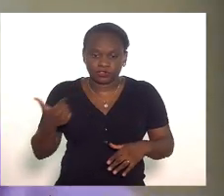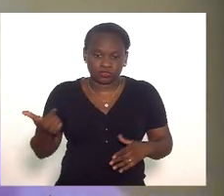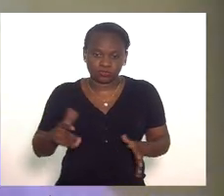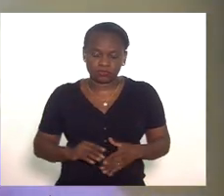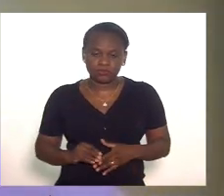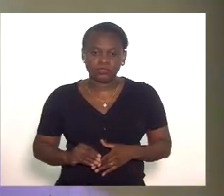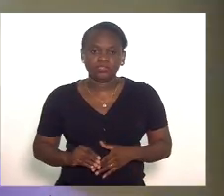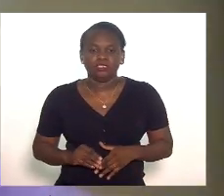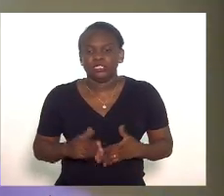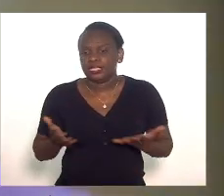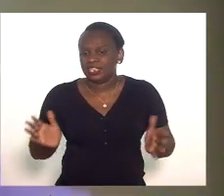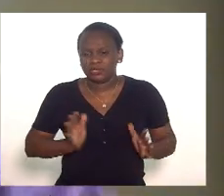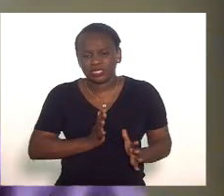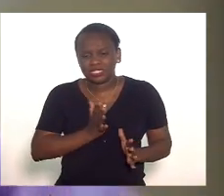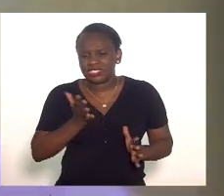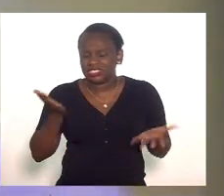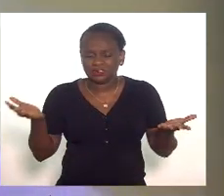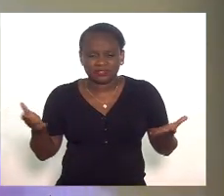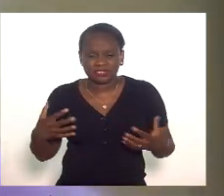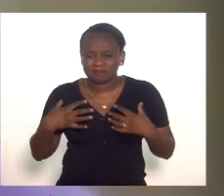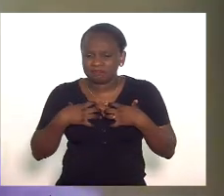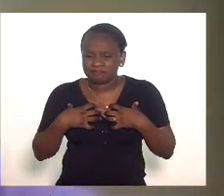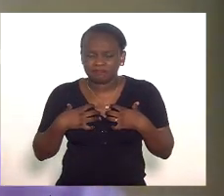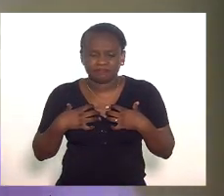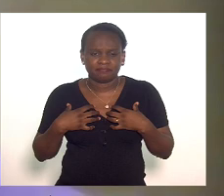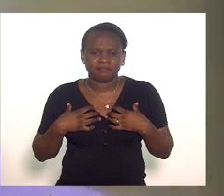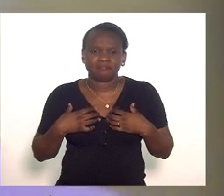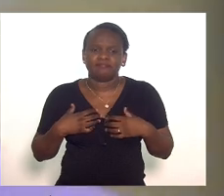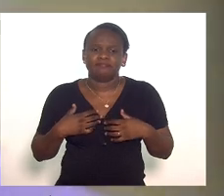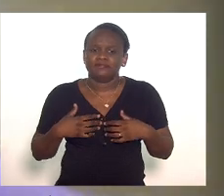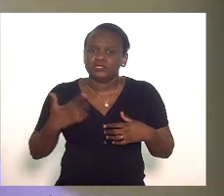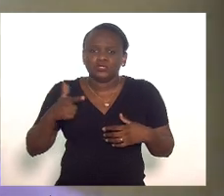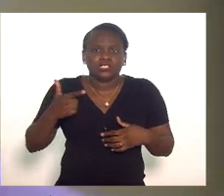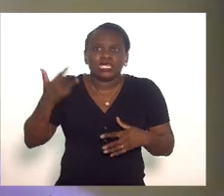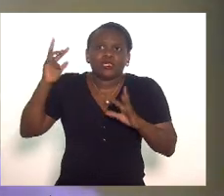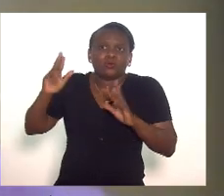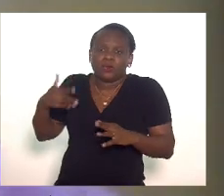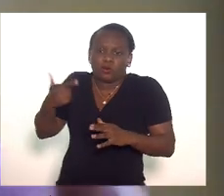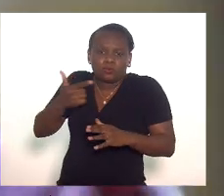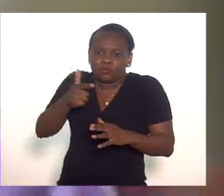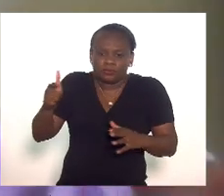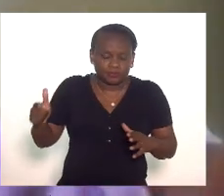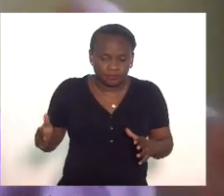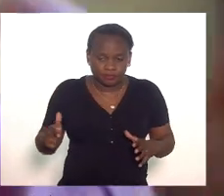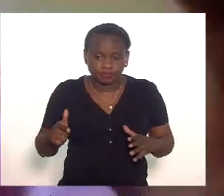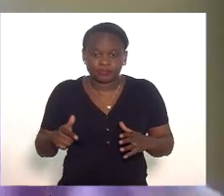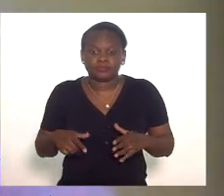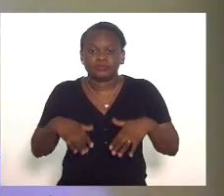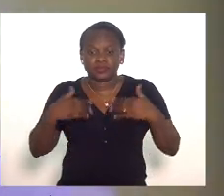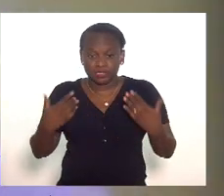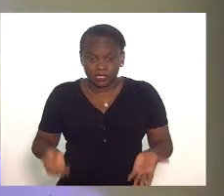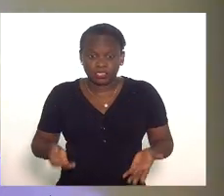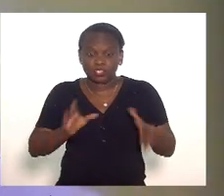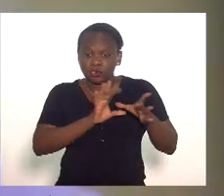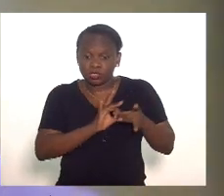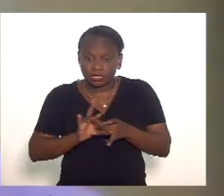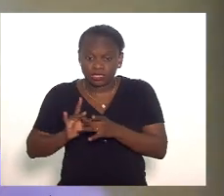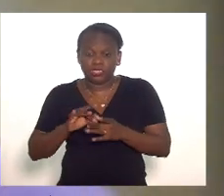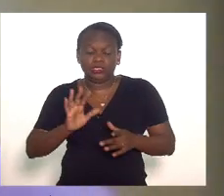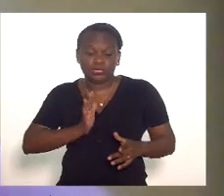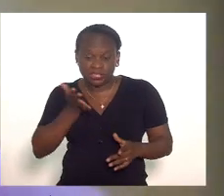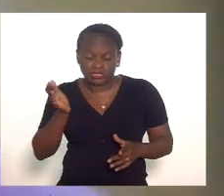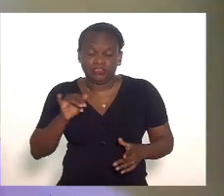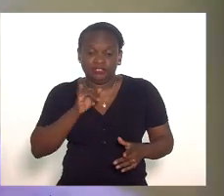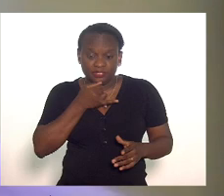tragédia absolutamente sem precedente e nesse contexto trágico